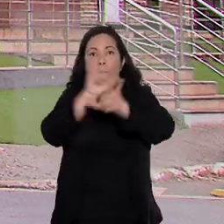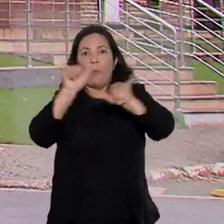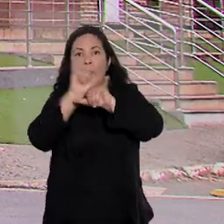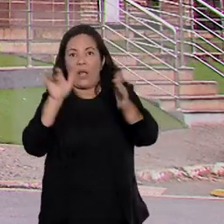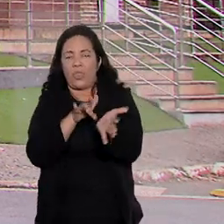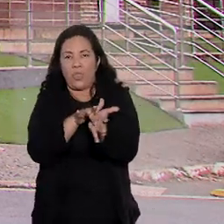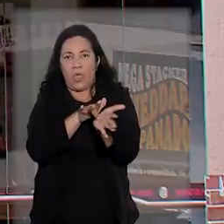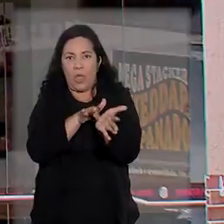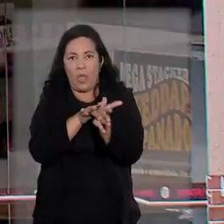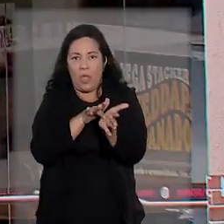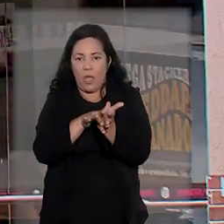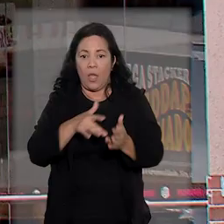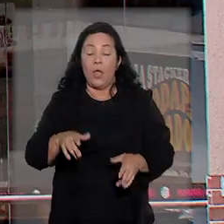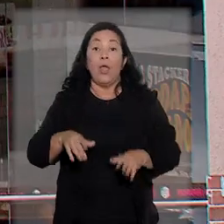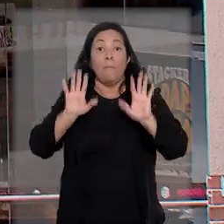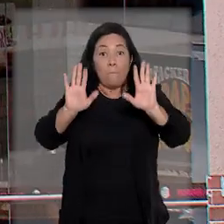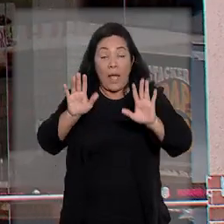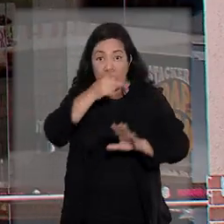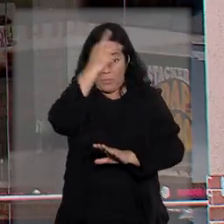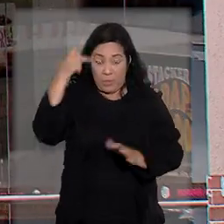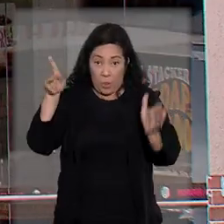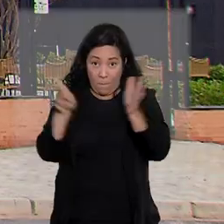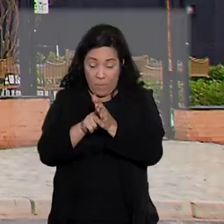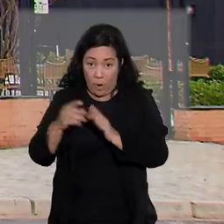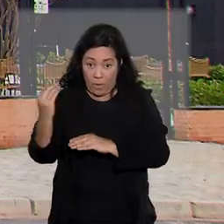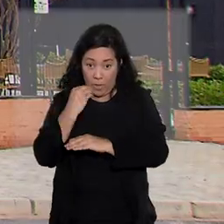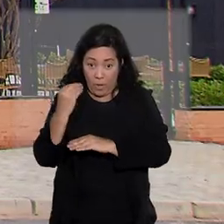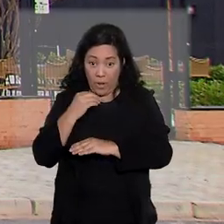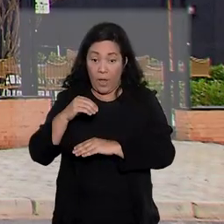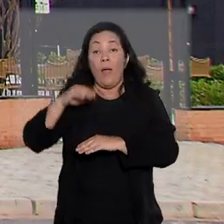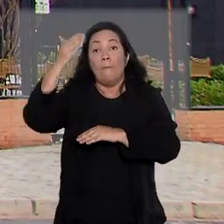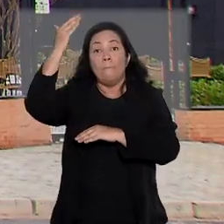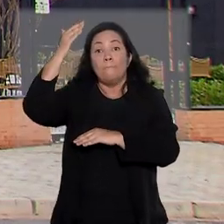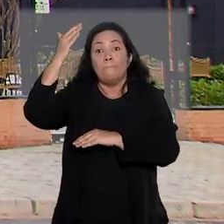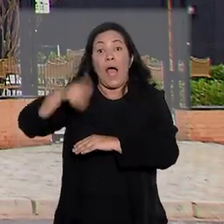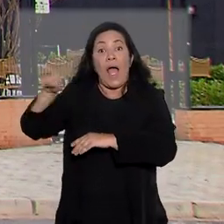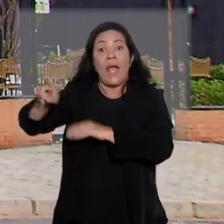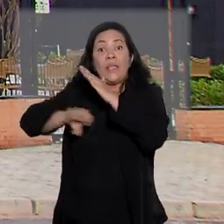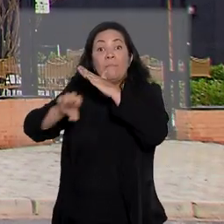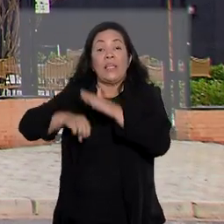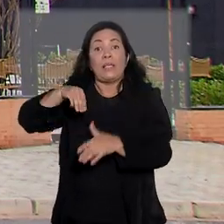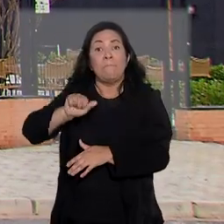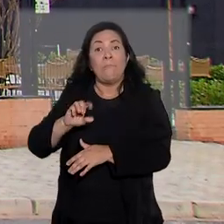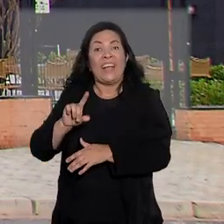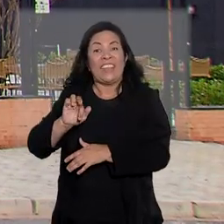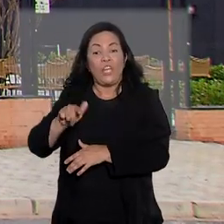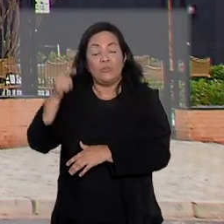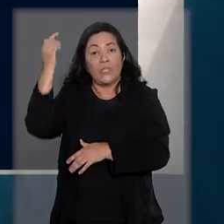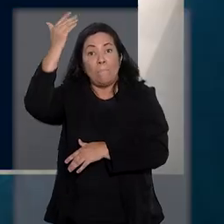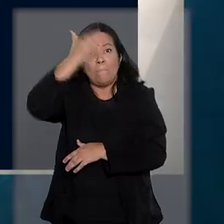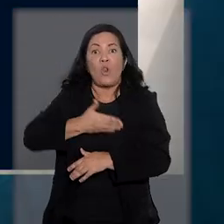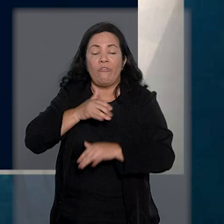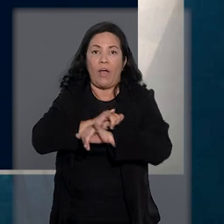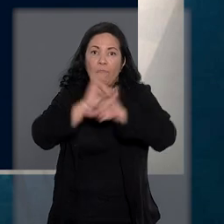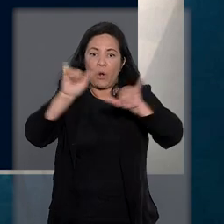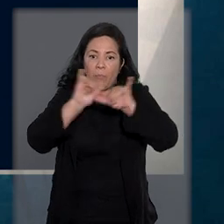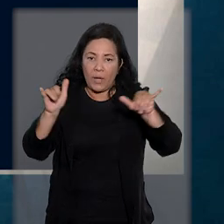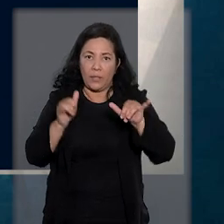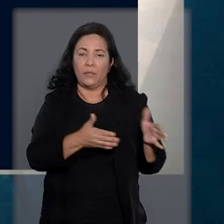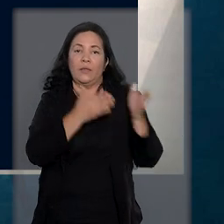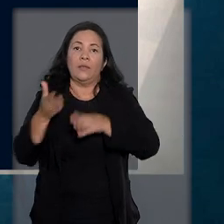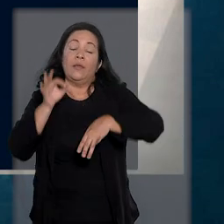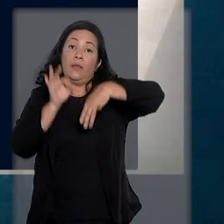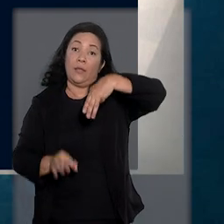publicidade enganosa. Para a dona da rede Burger King, caberia ao Madeiro provar a veracidade de sua propaganda. O relator do